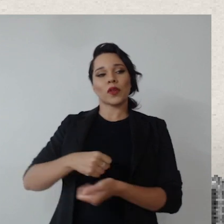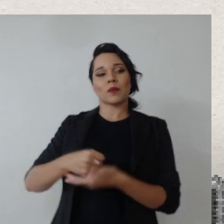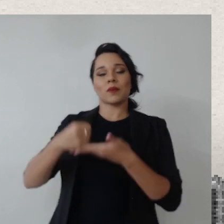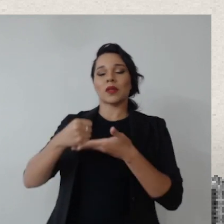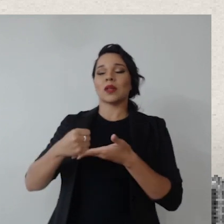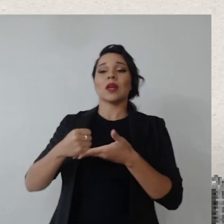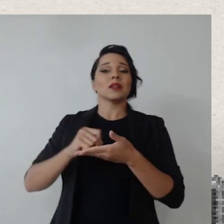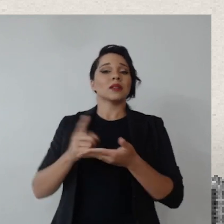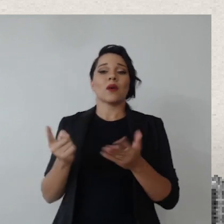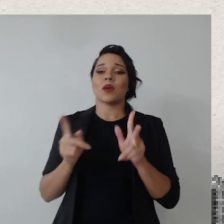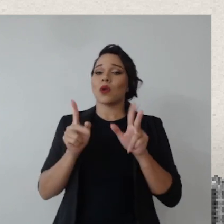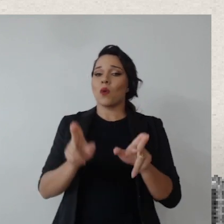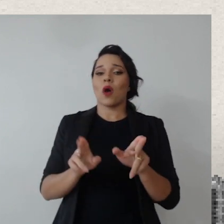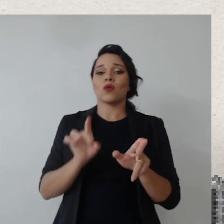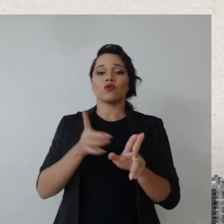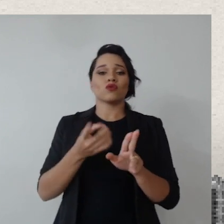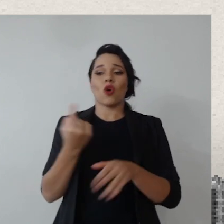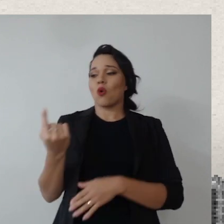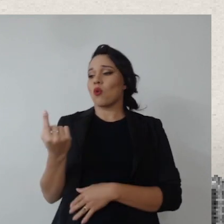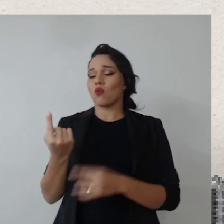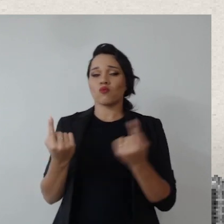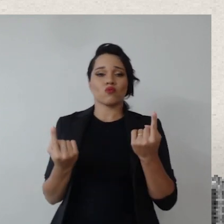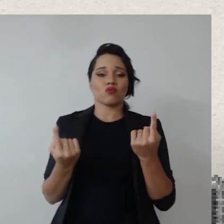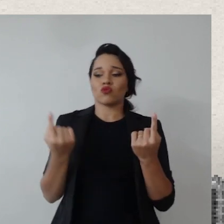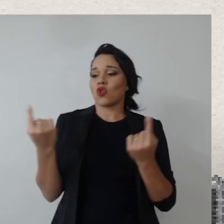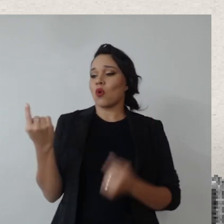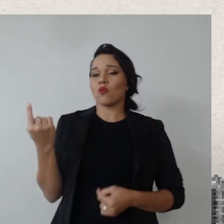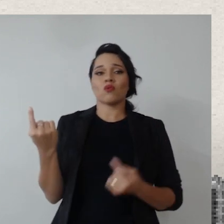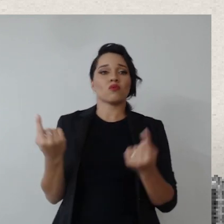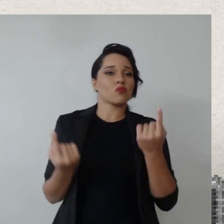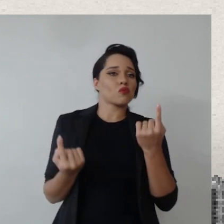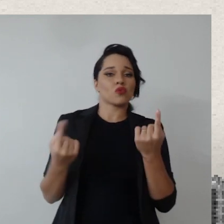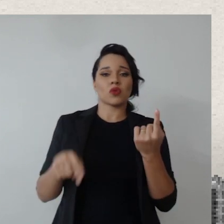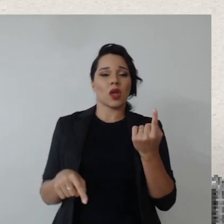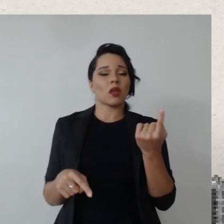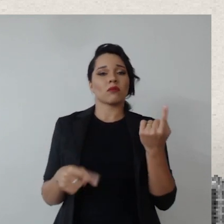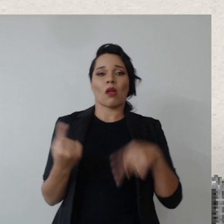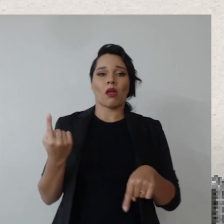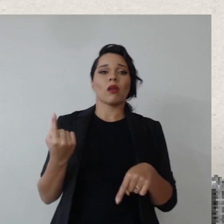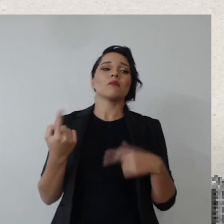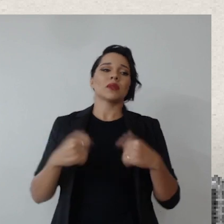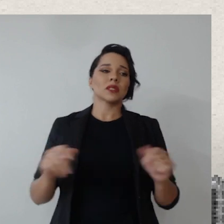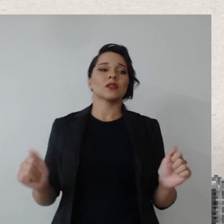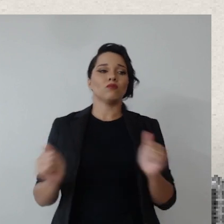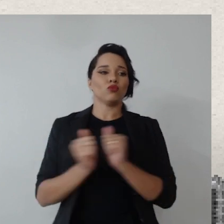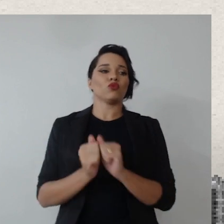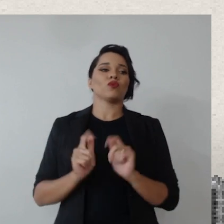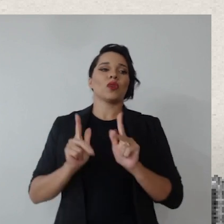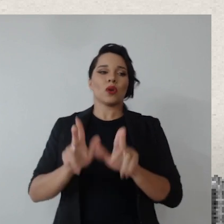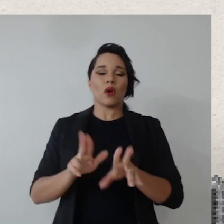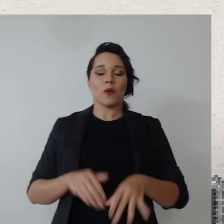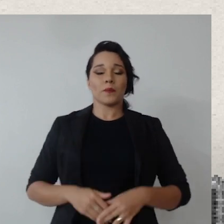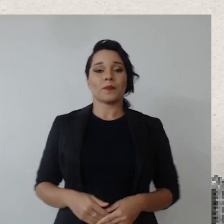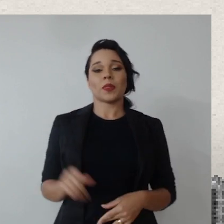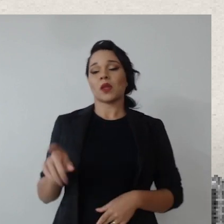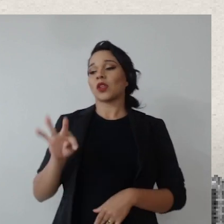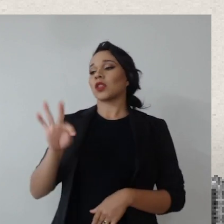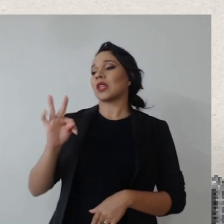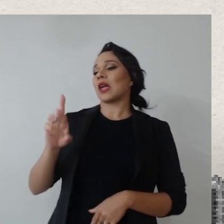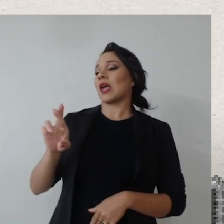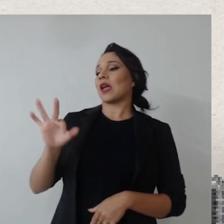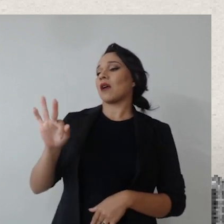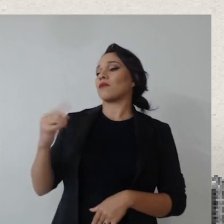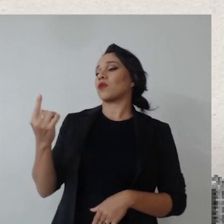que são dois lados da mesma moeda, não adianta ter um e não ter o outro, é isso, não adianta a gente ter uma sustentabilidade super sedimentada aí no